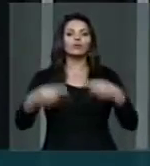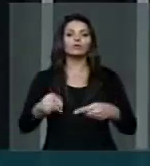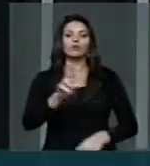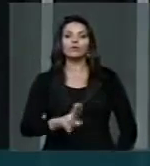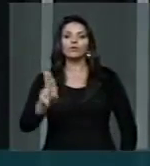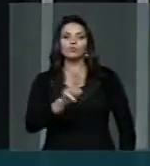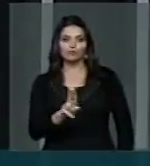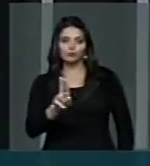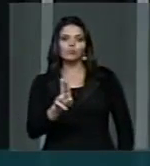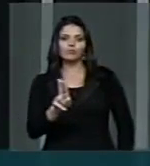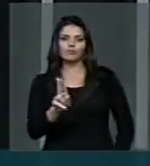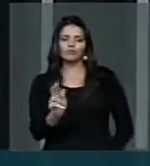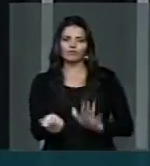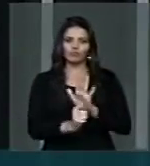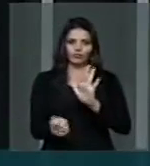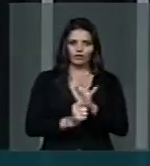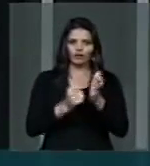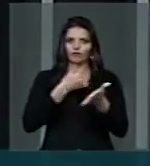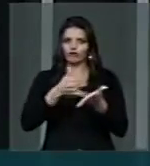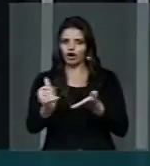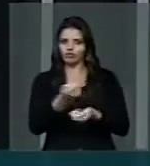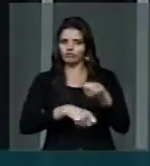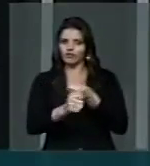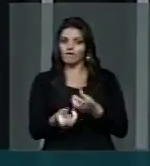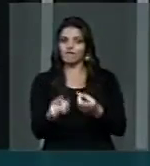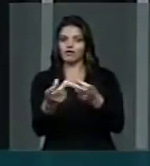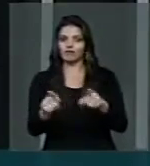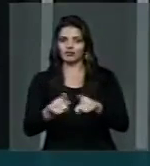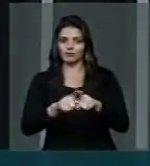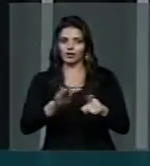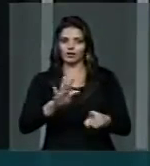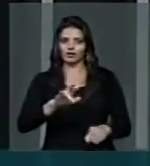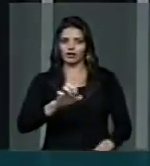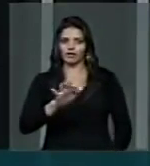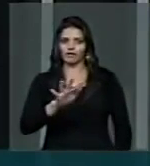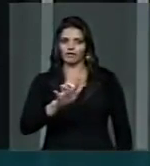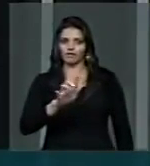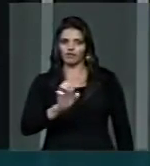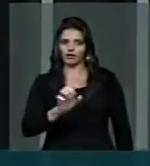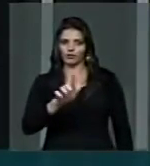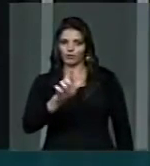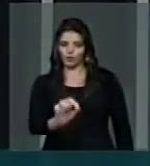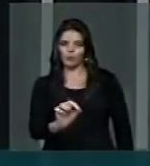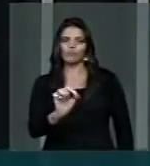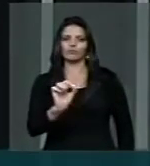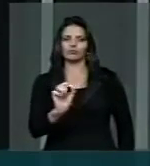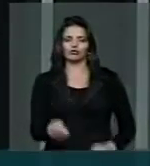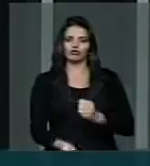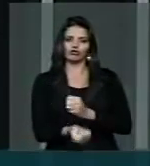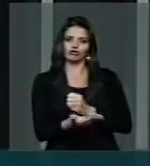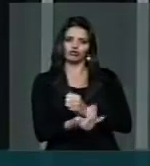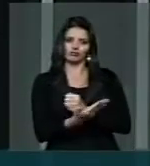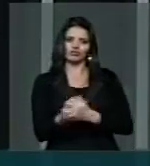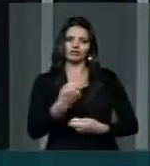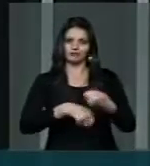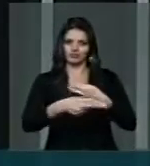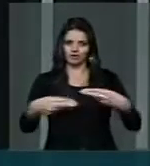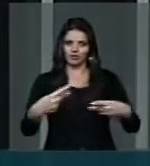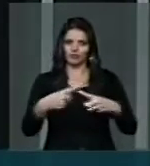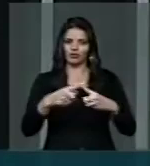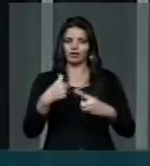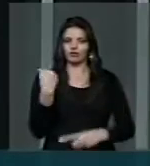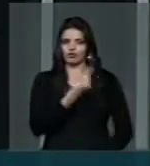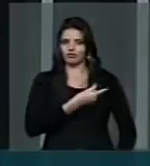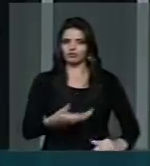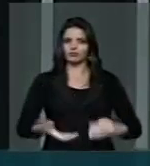tráfico de drogas. Eu entendo que a nossa casa tem dado respostas concretas, criado várias comissões,